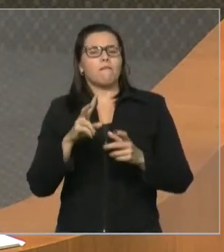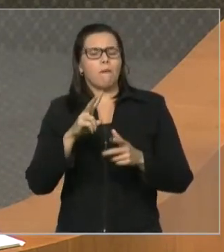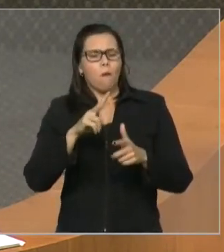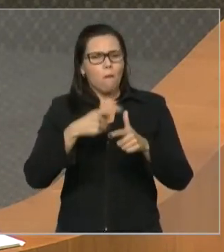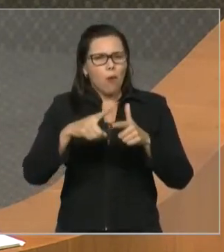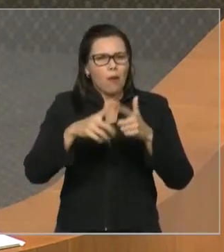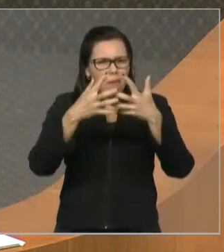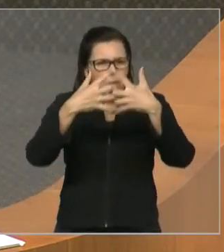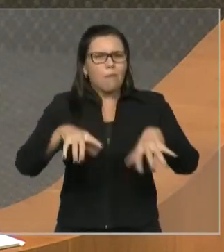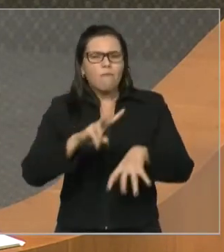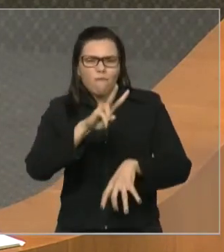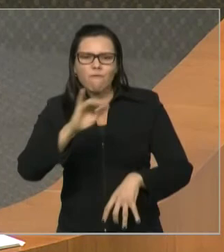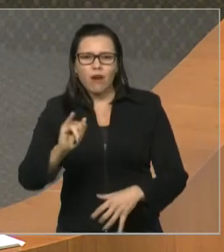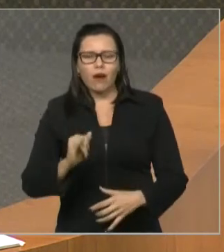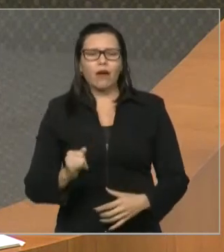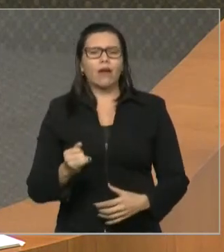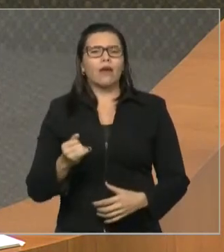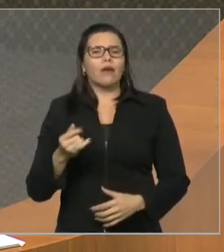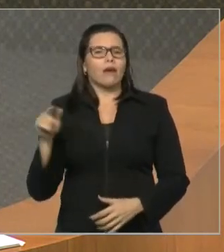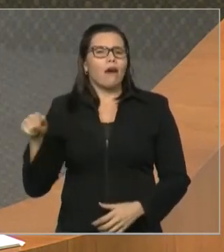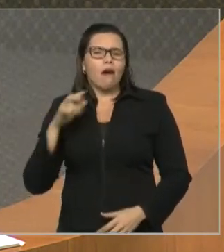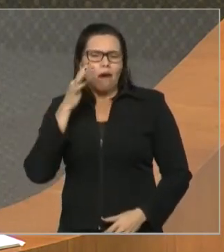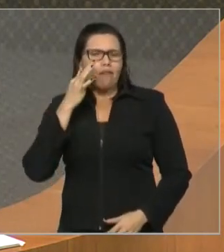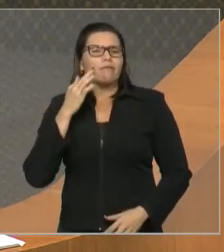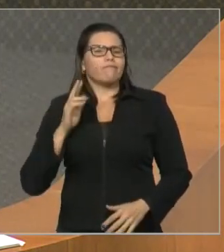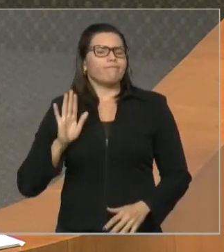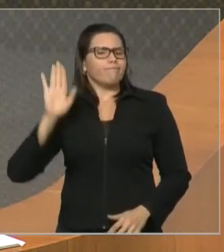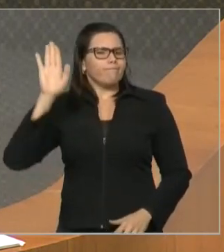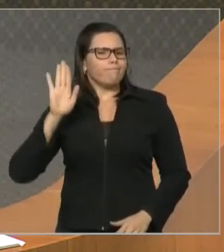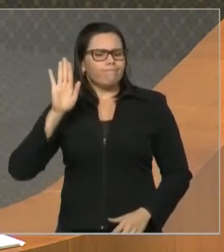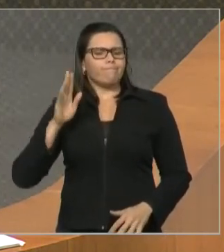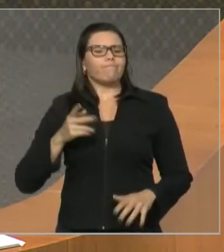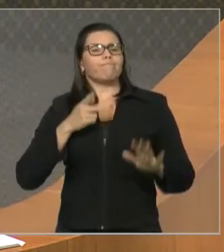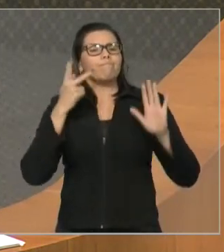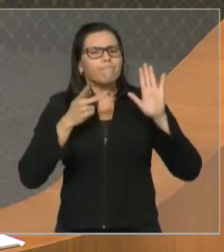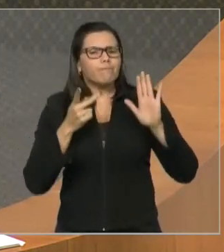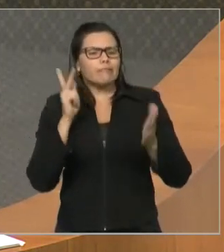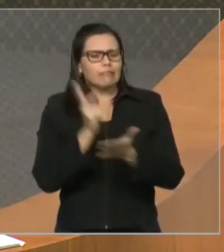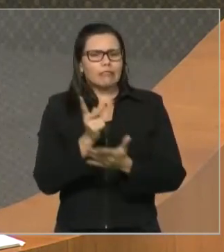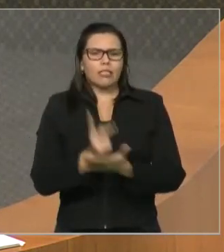vida toda. Compete a mim alertá-los e a vocês tomarem as decisões. Muito obrigado.